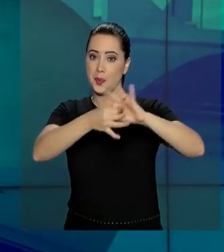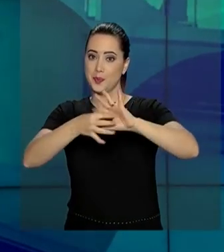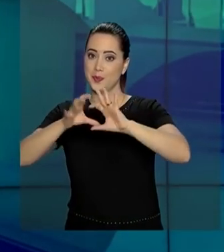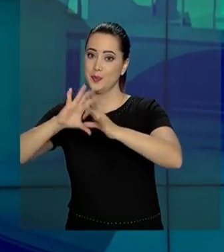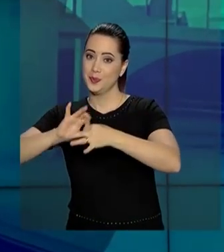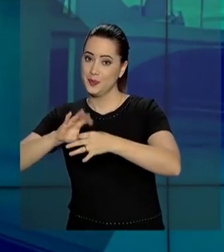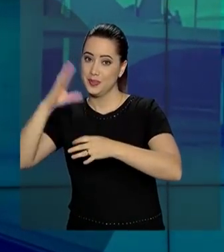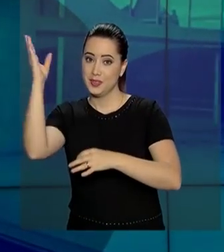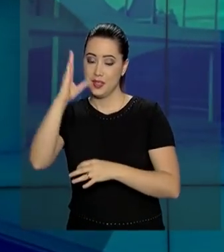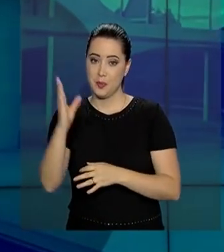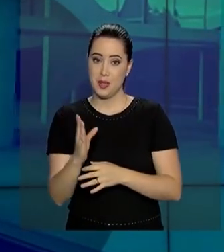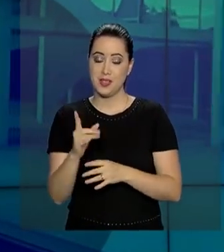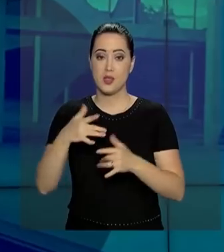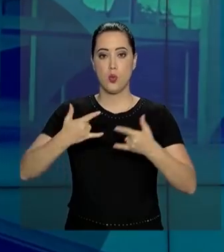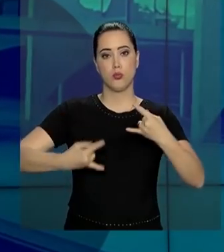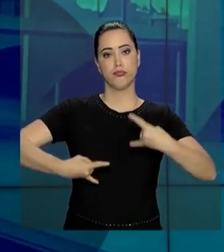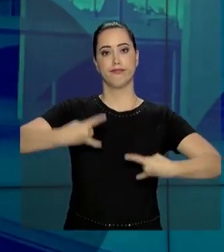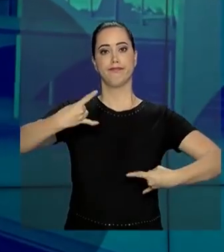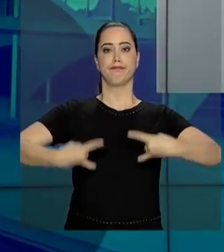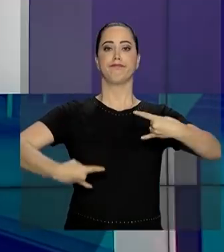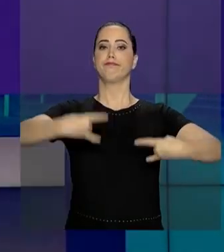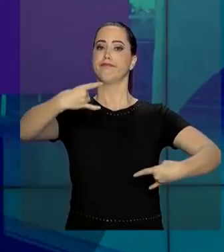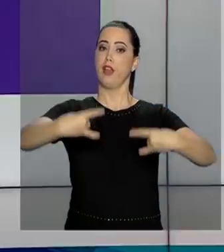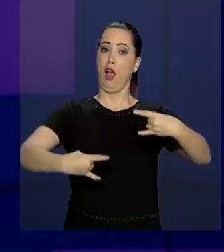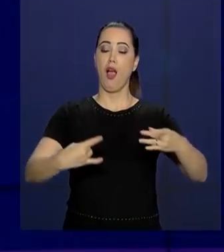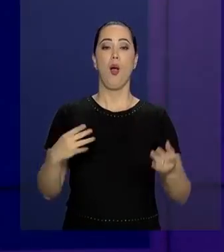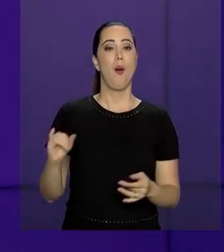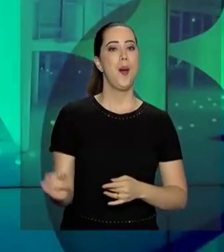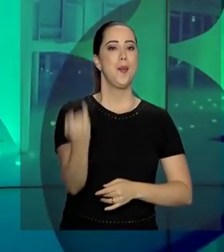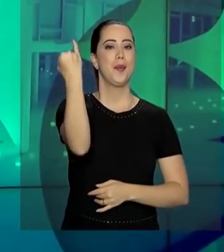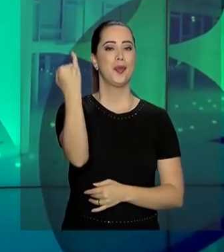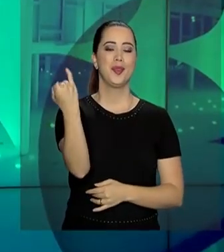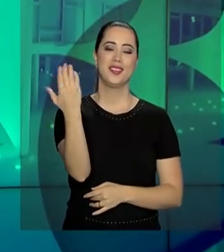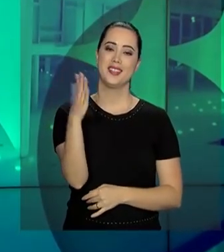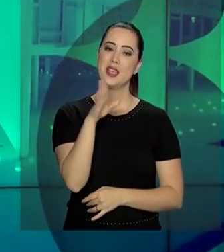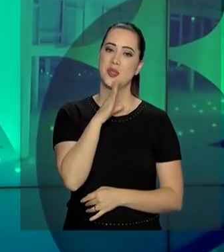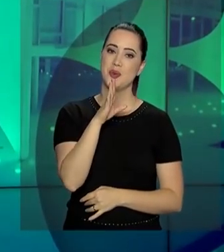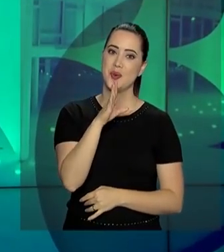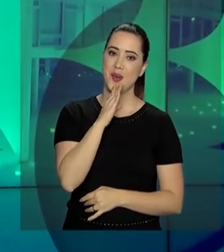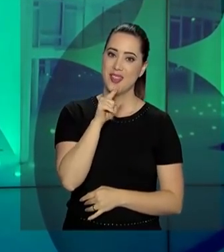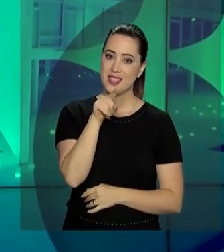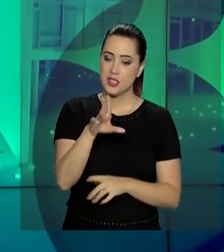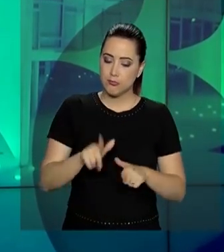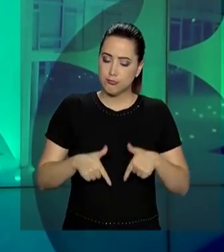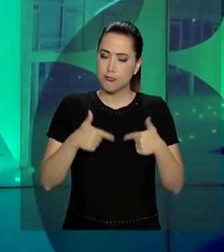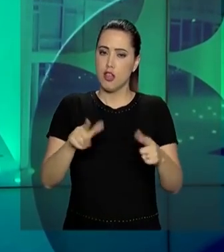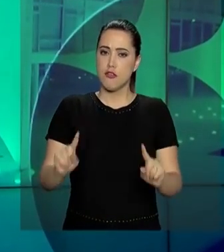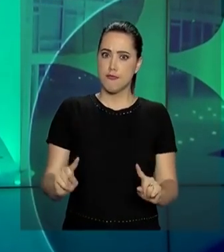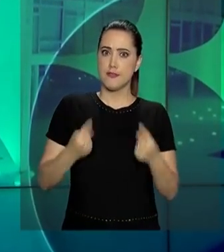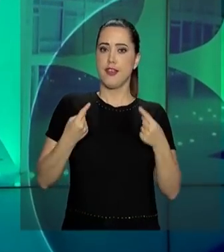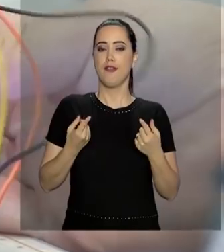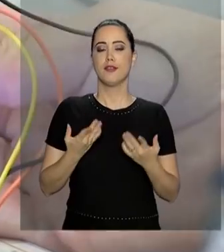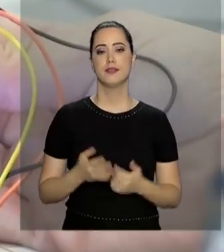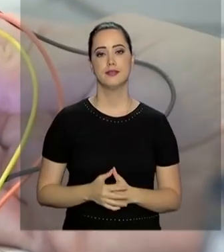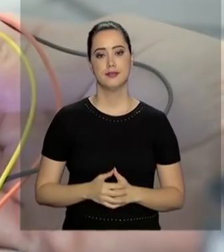Brasileira de Robótica. Uma oportunidade para testar conhecimentos e enfrentar desafios.